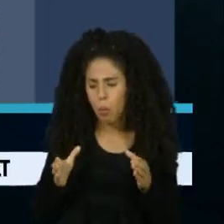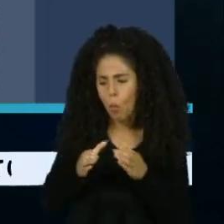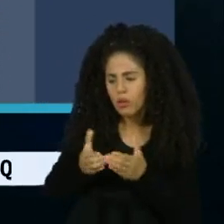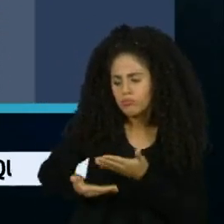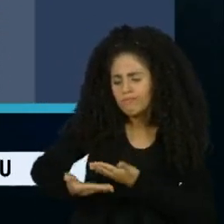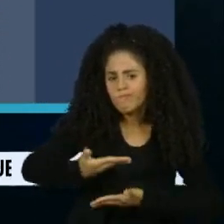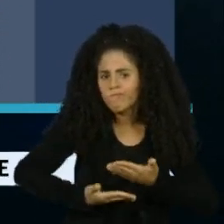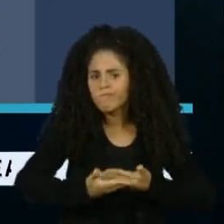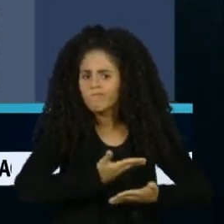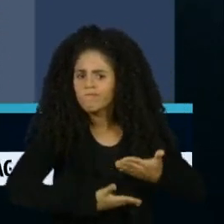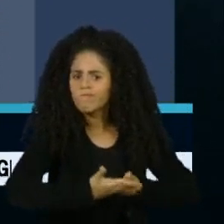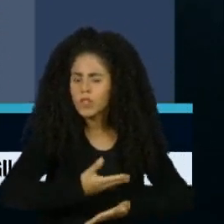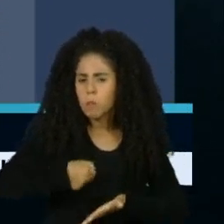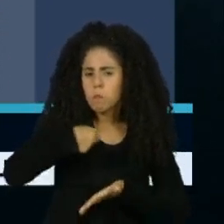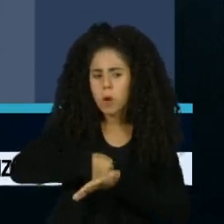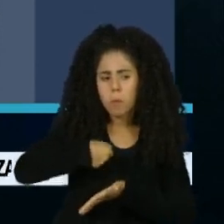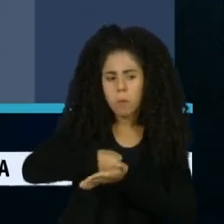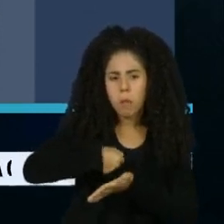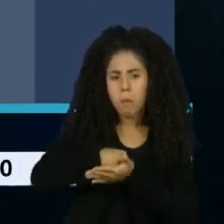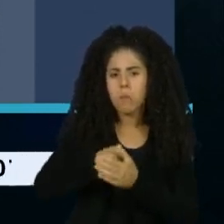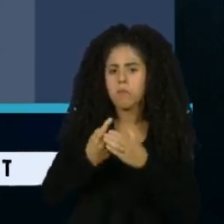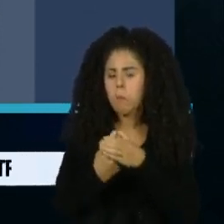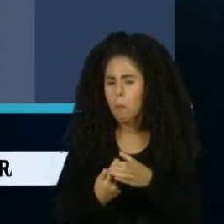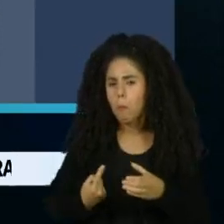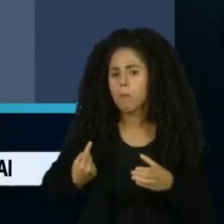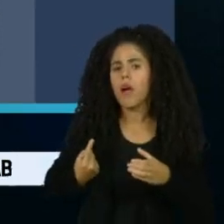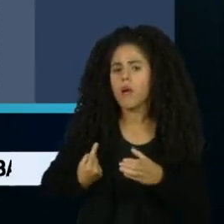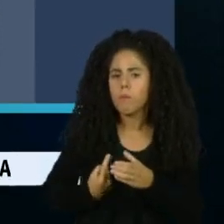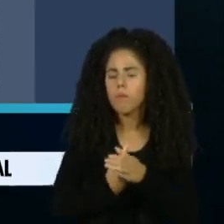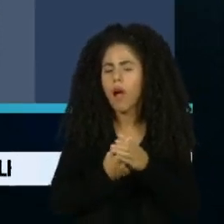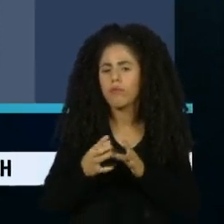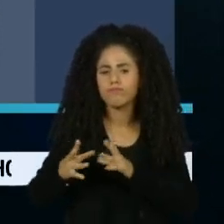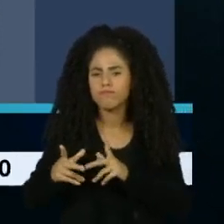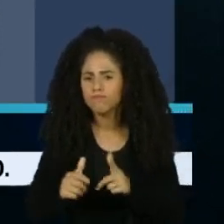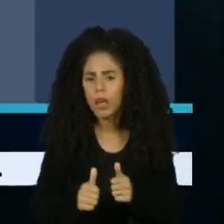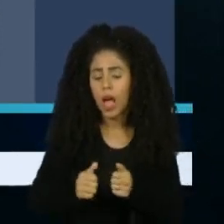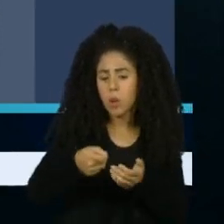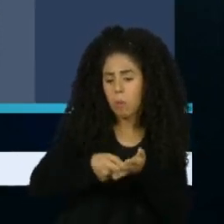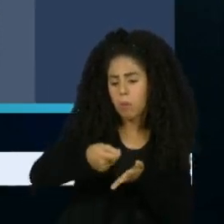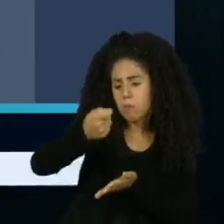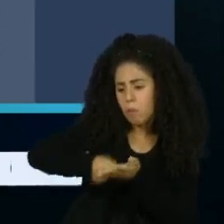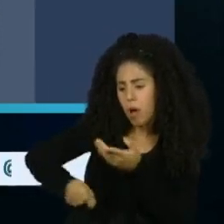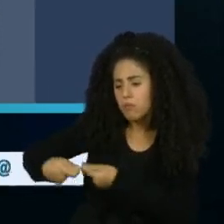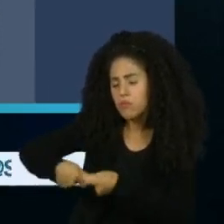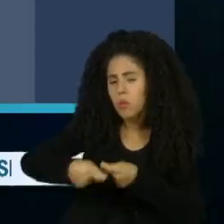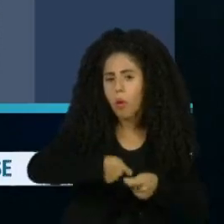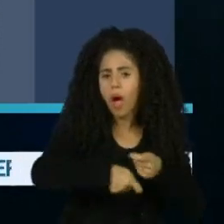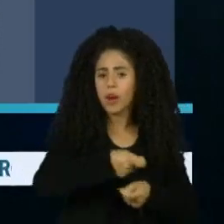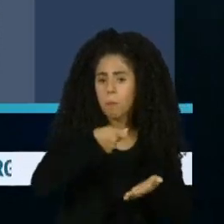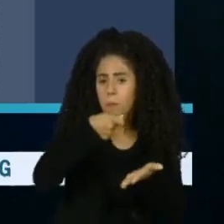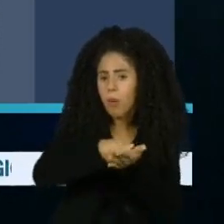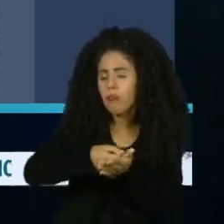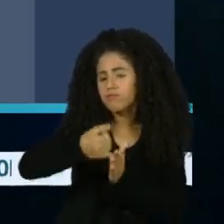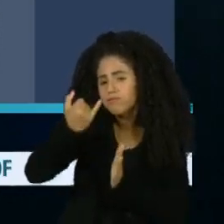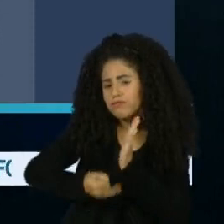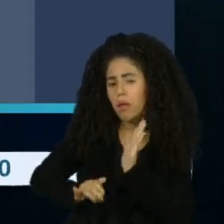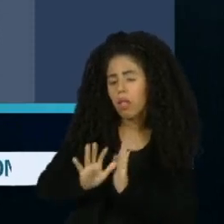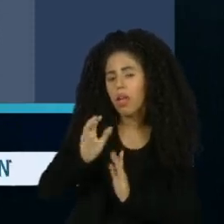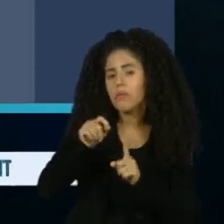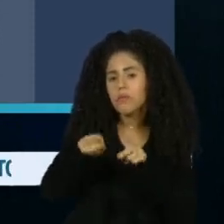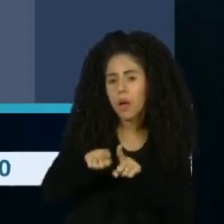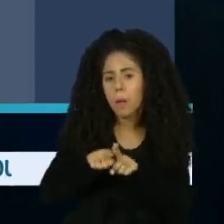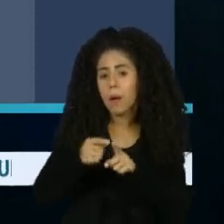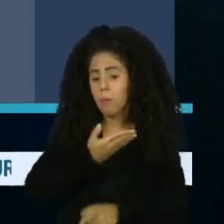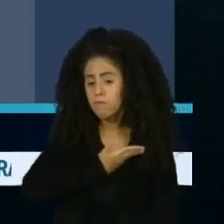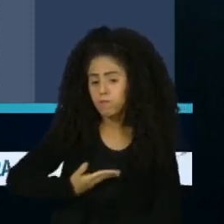outras em busca de uma causa comum, realizar transações comerciais, contratar desconhecidos, pagar impostos ou pedir para os